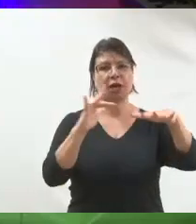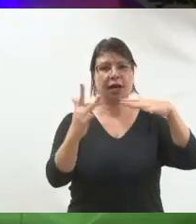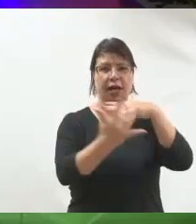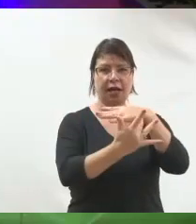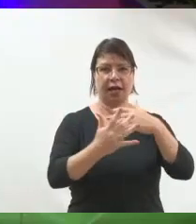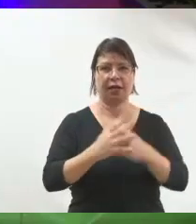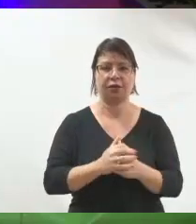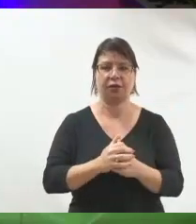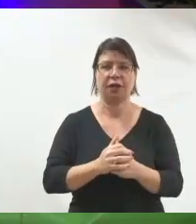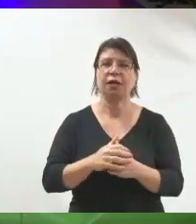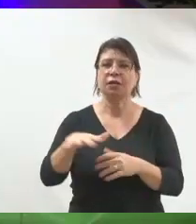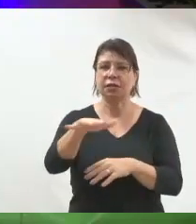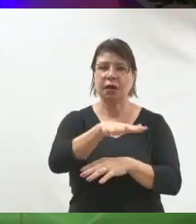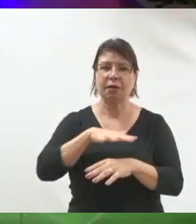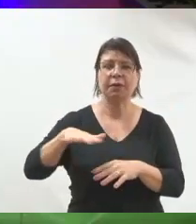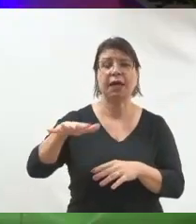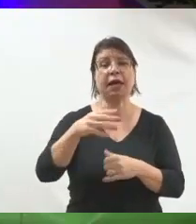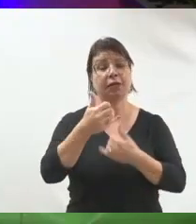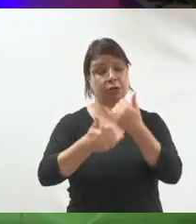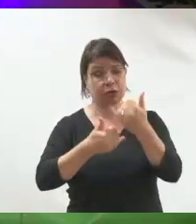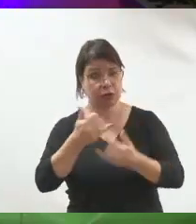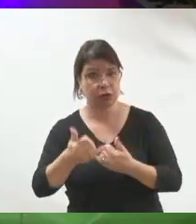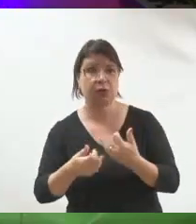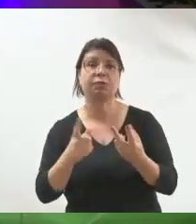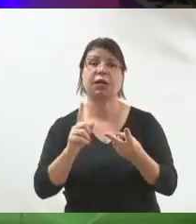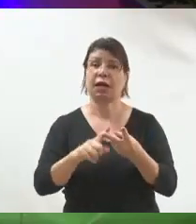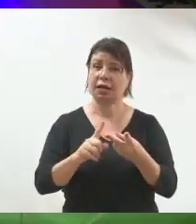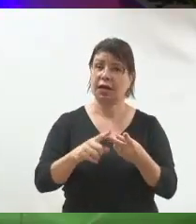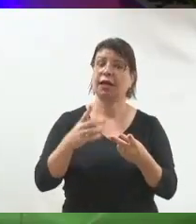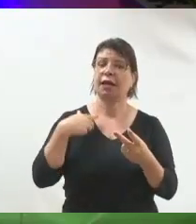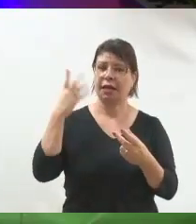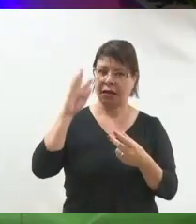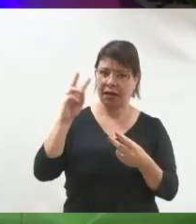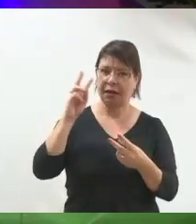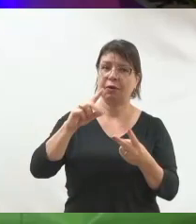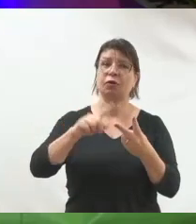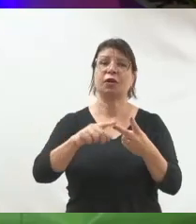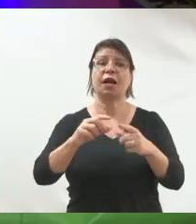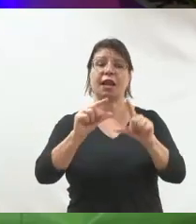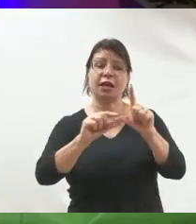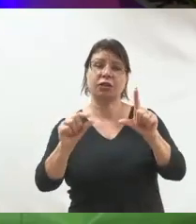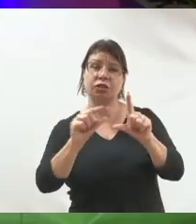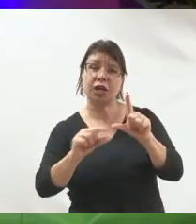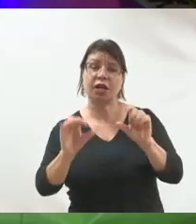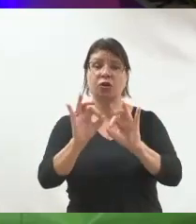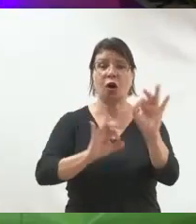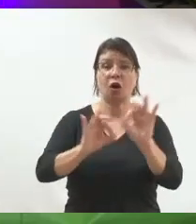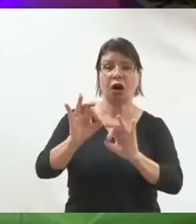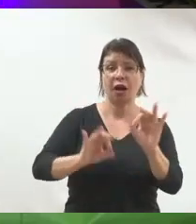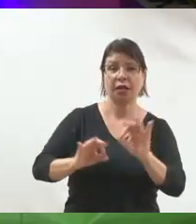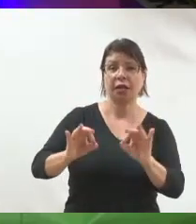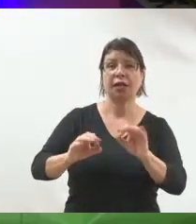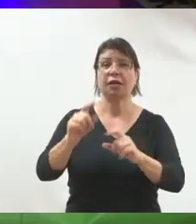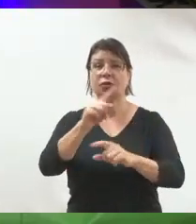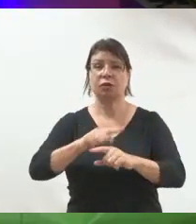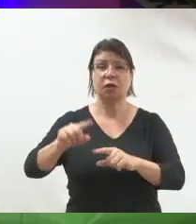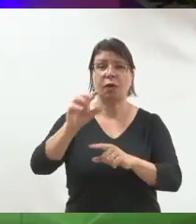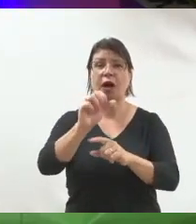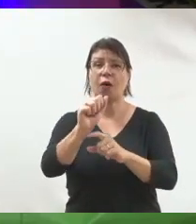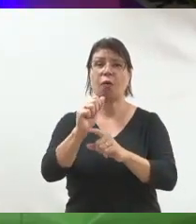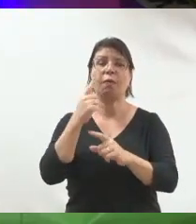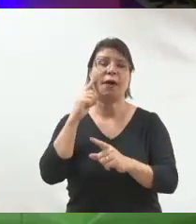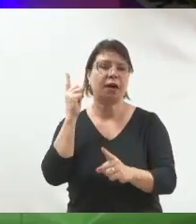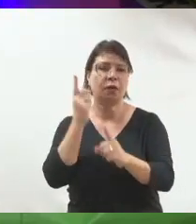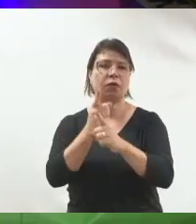Tenha em mente que são ambientes para entretenimento e relacionamento. Foi o que a gente falou aqui hoje. Legende os vídeos, organize o seu arroba padrão para as pessoas te